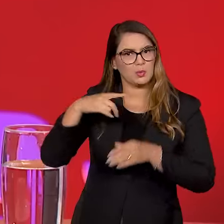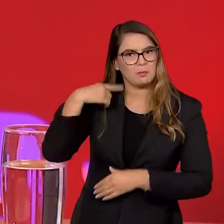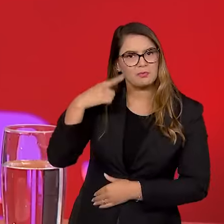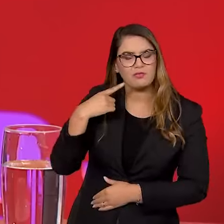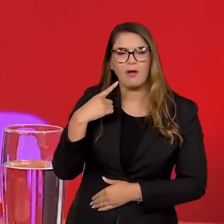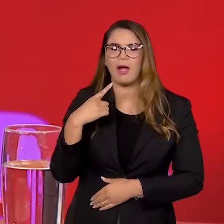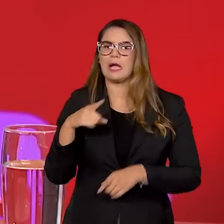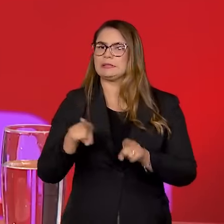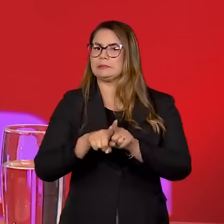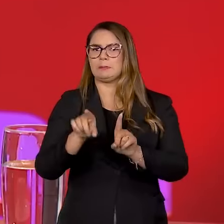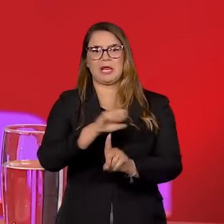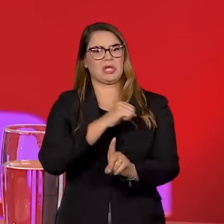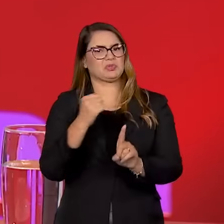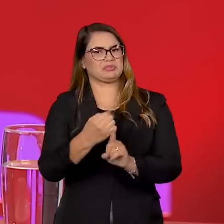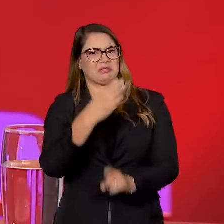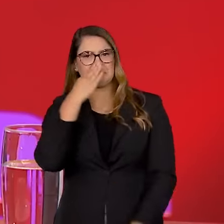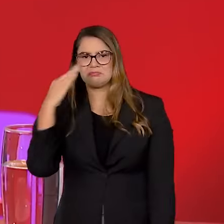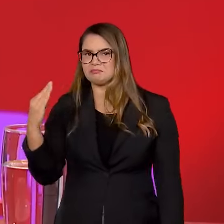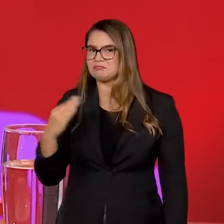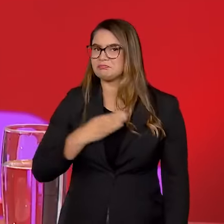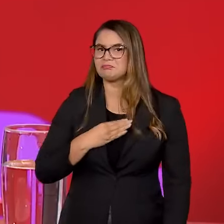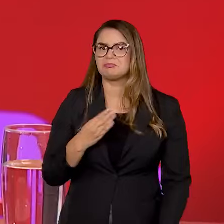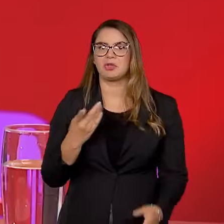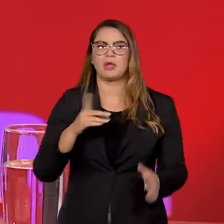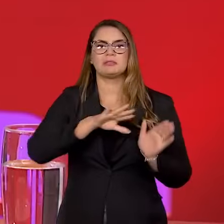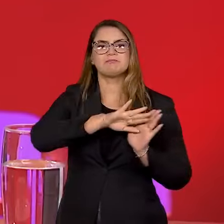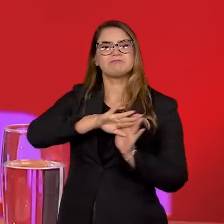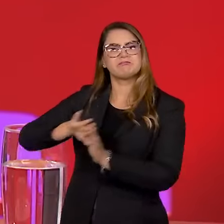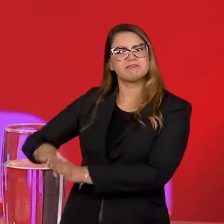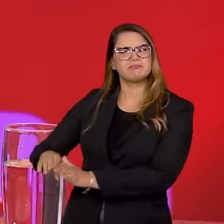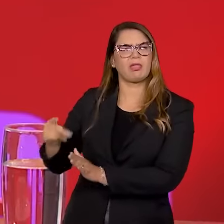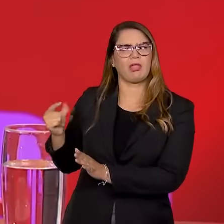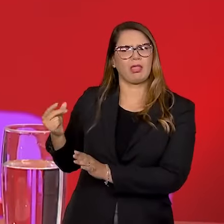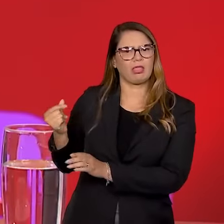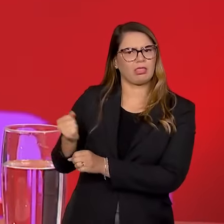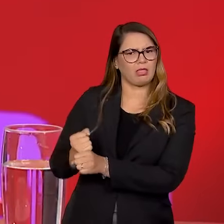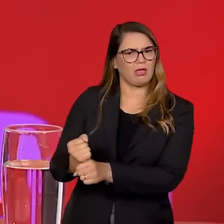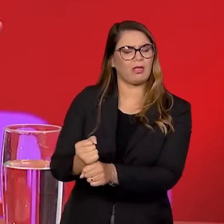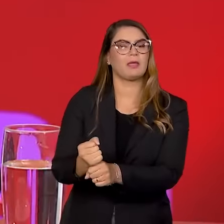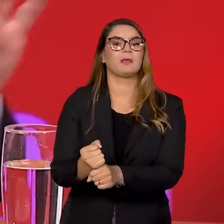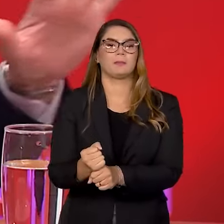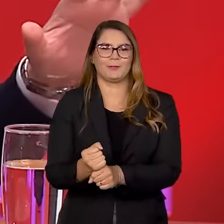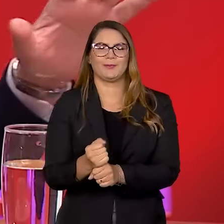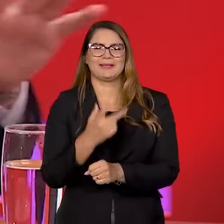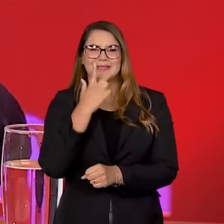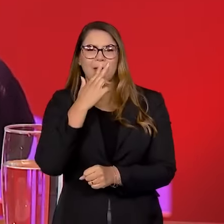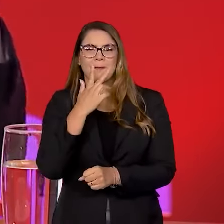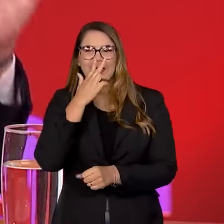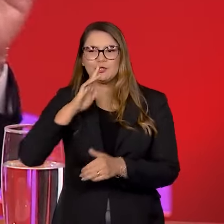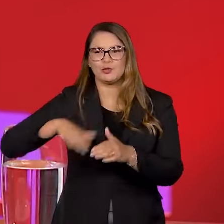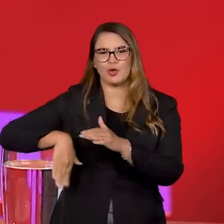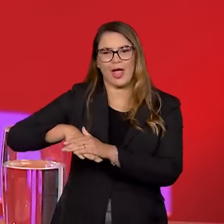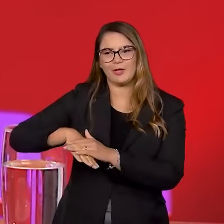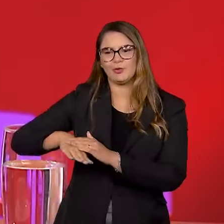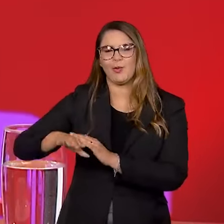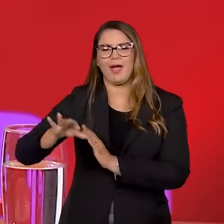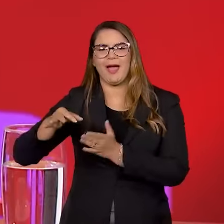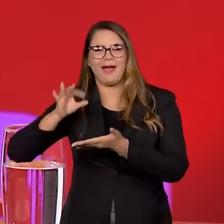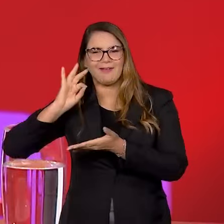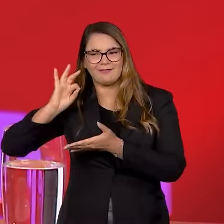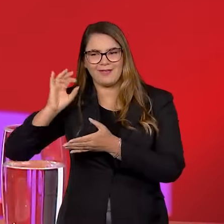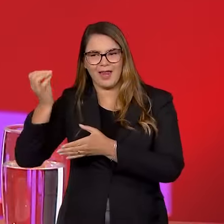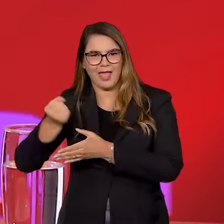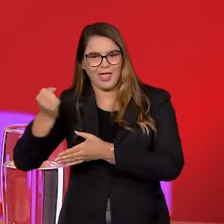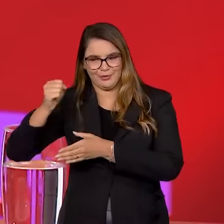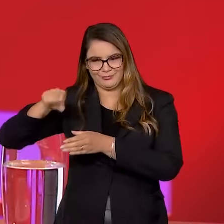sociedade, de um modo geral. Ao contrário, nós fomos escanteados durante muito tempo, né? Aquele jogador café com leite, né? Para usar, na verdade, a expressão